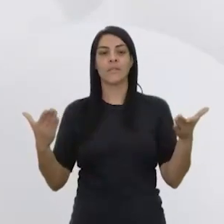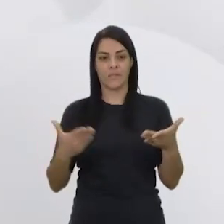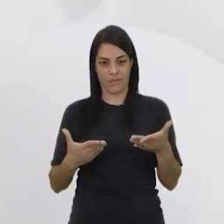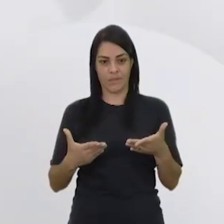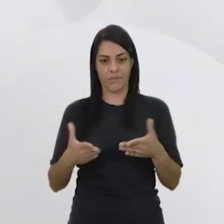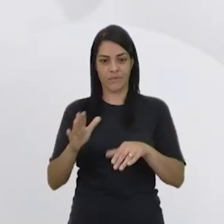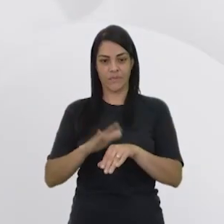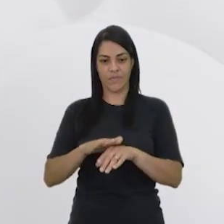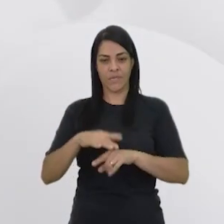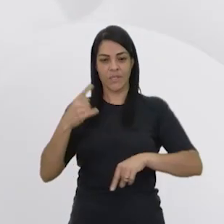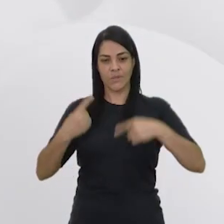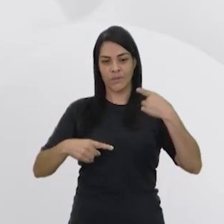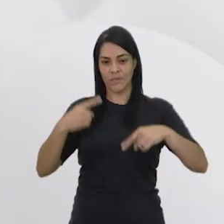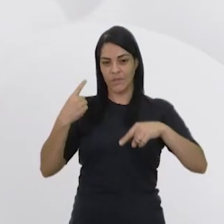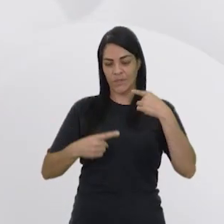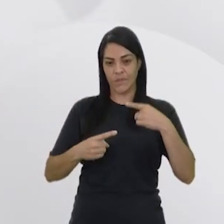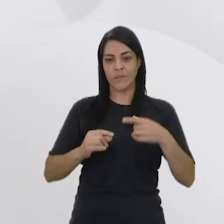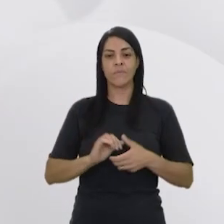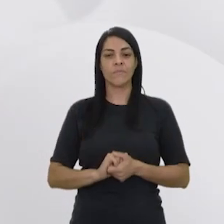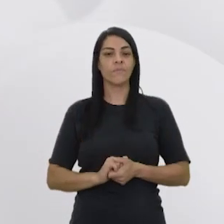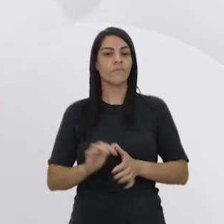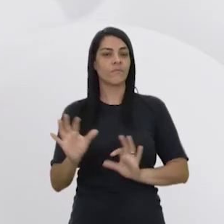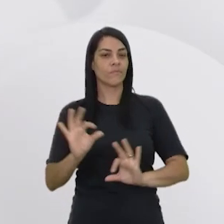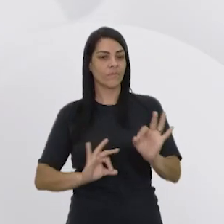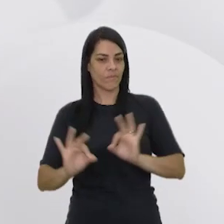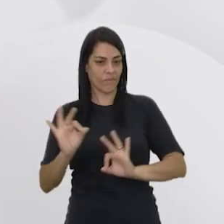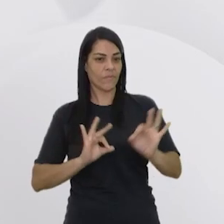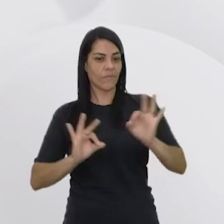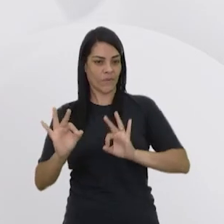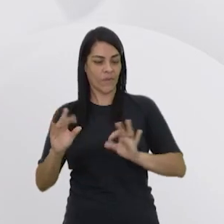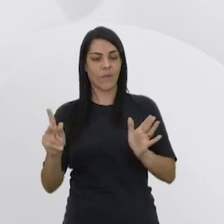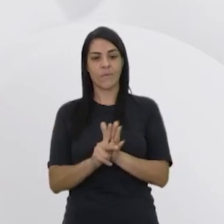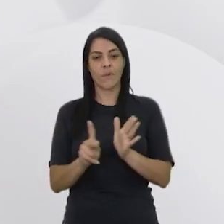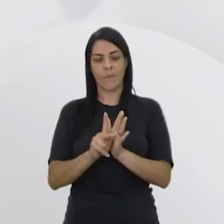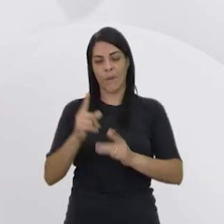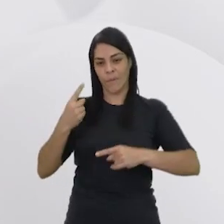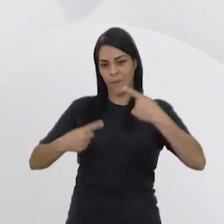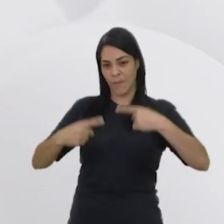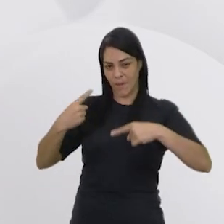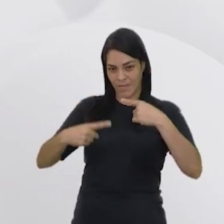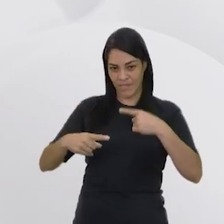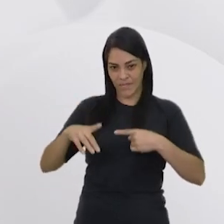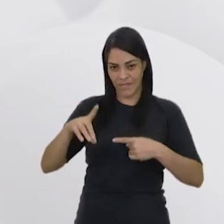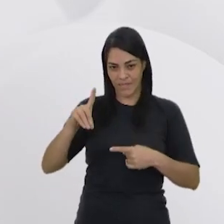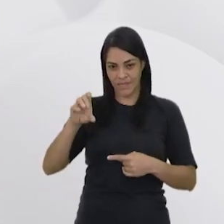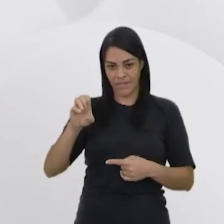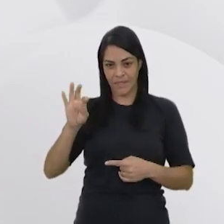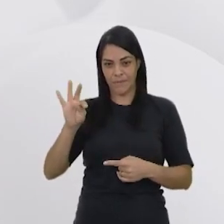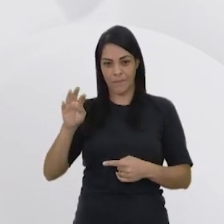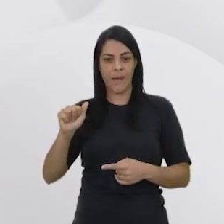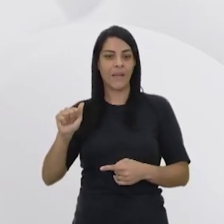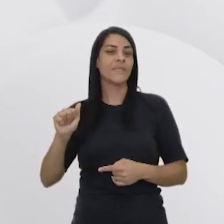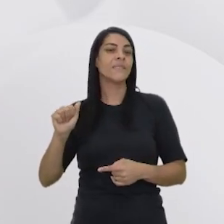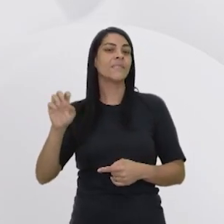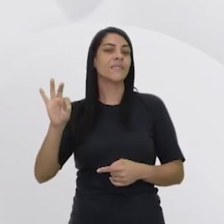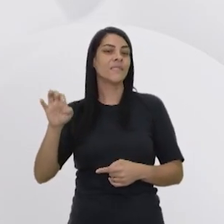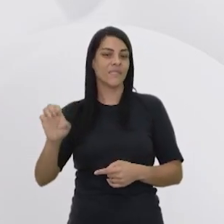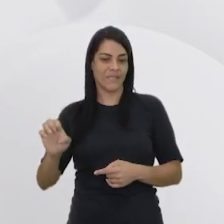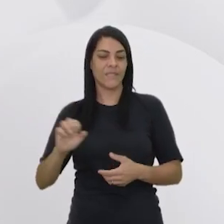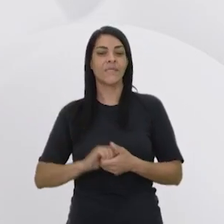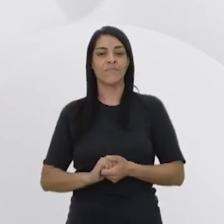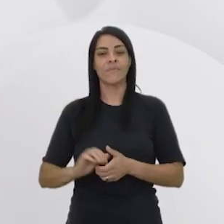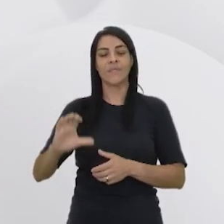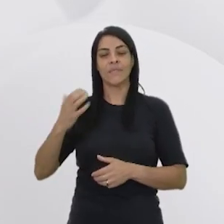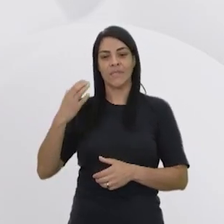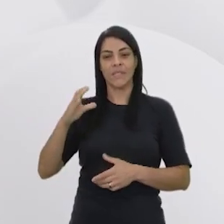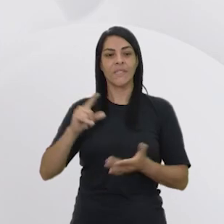discussão, e quando a gente fala discussão, já é a preparação para esse debate, é isso que eu quis dizer. Promover a discussão em torno da ciência,